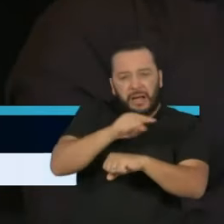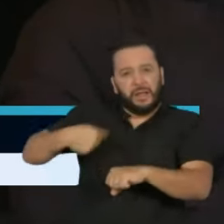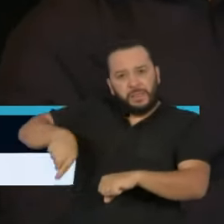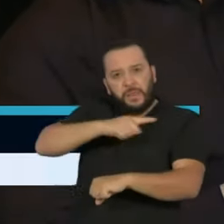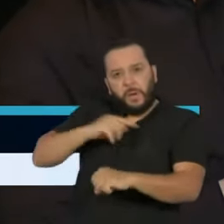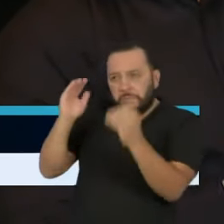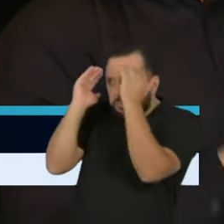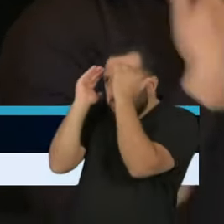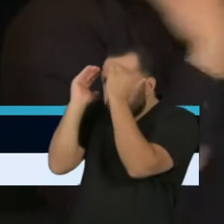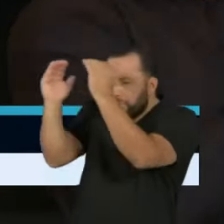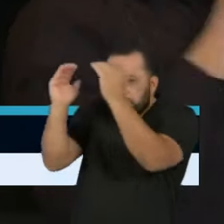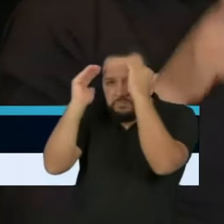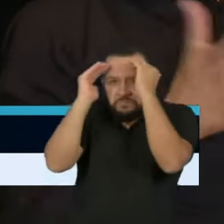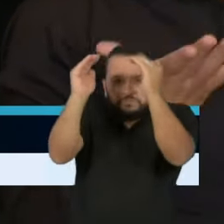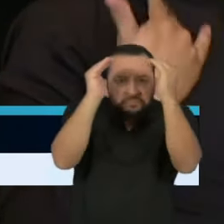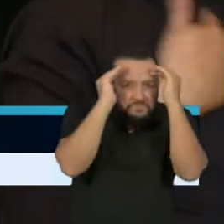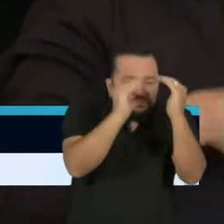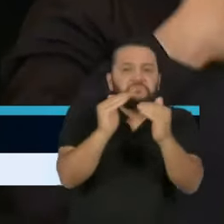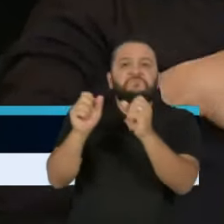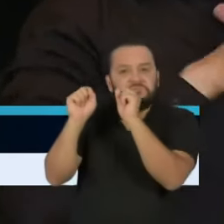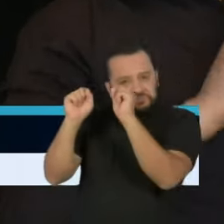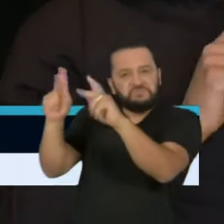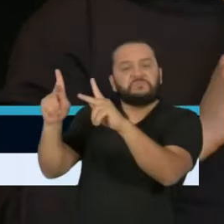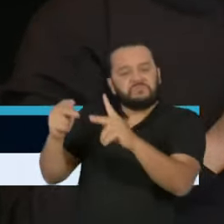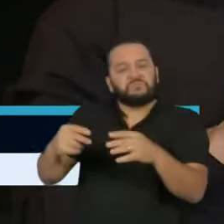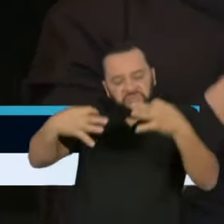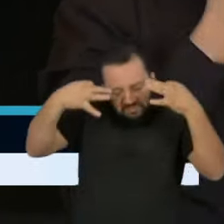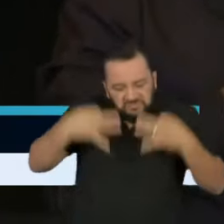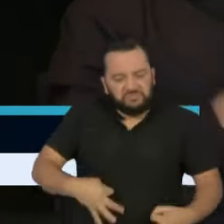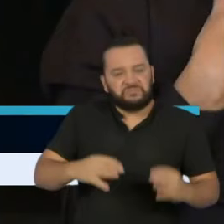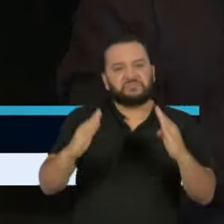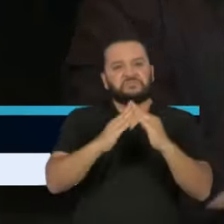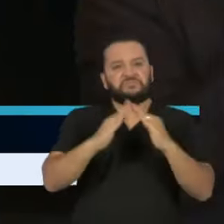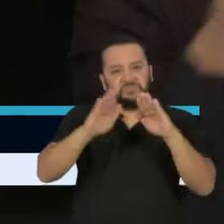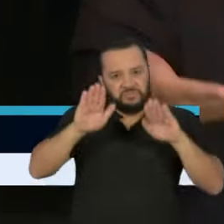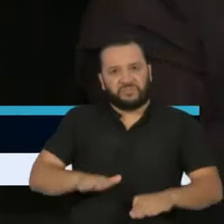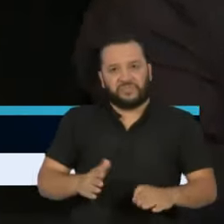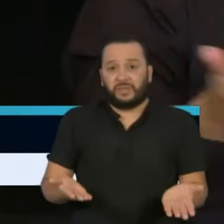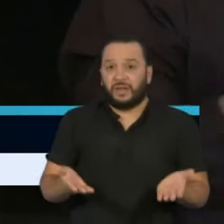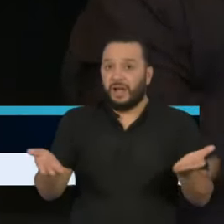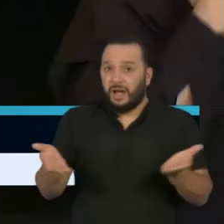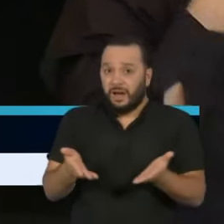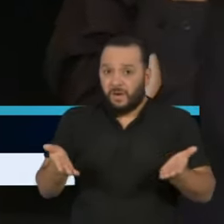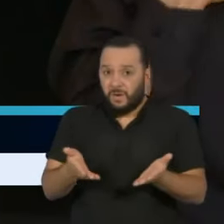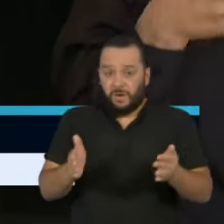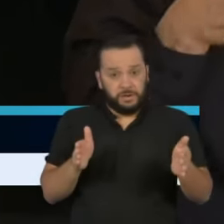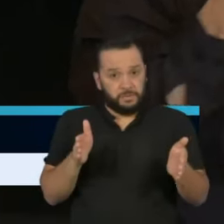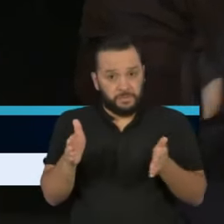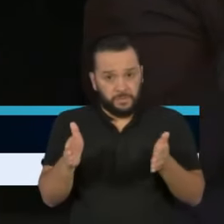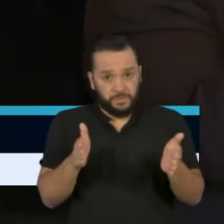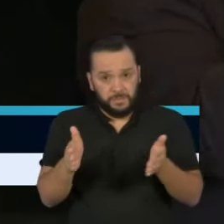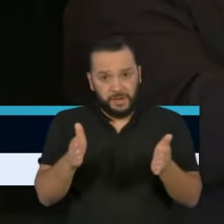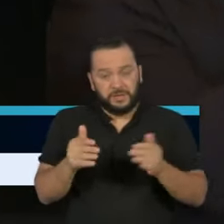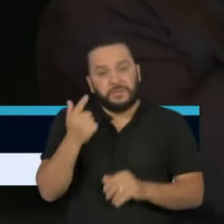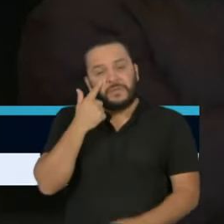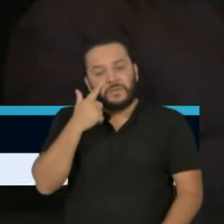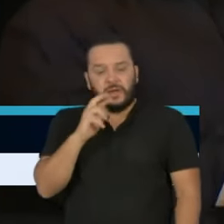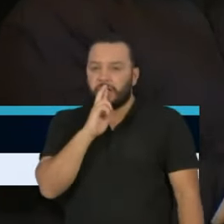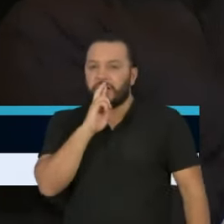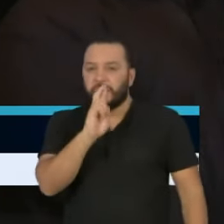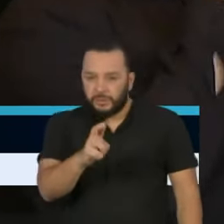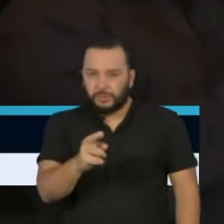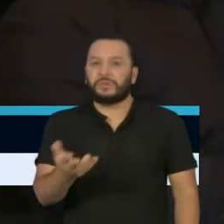posteriormente por aquilo que vimos. Estamos no momento atual de observar já os resultados